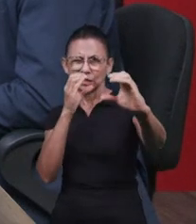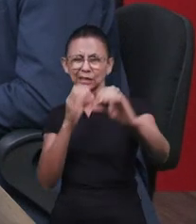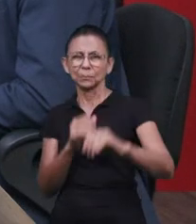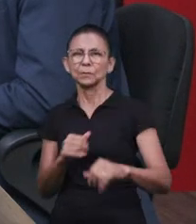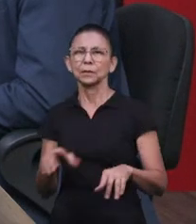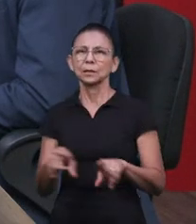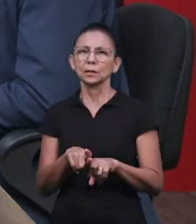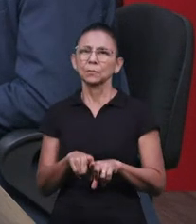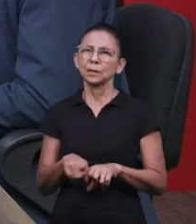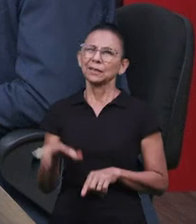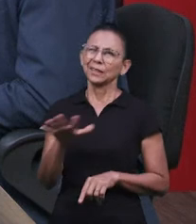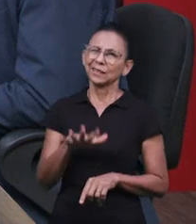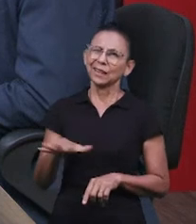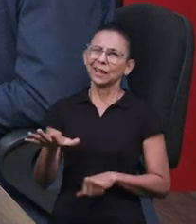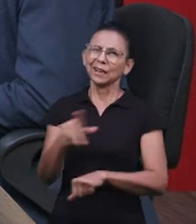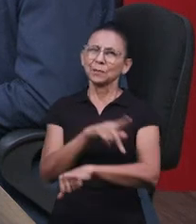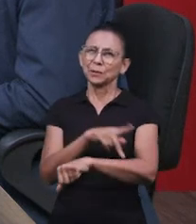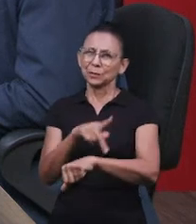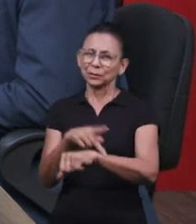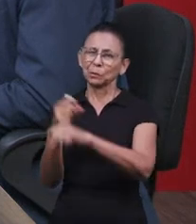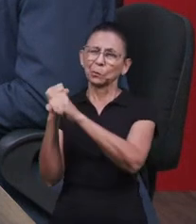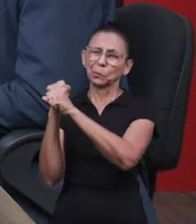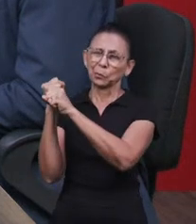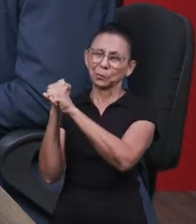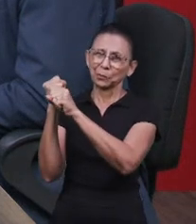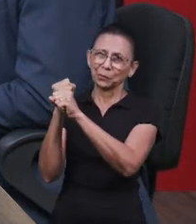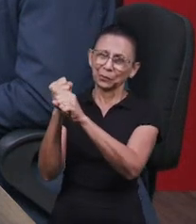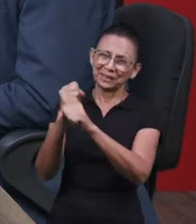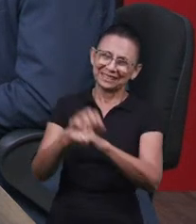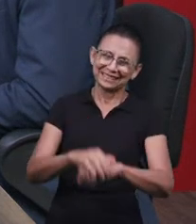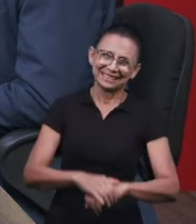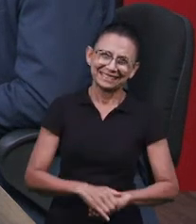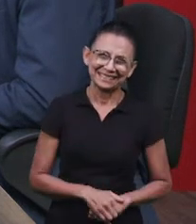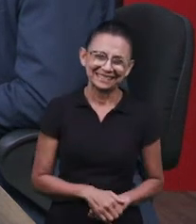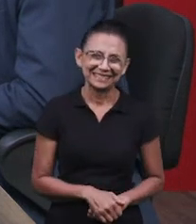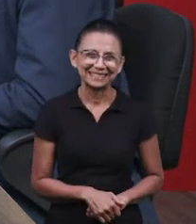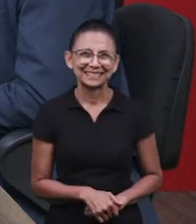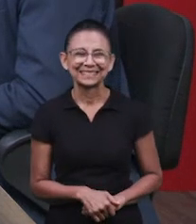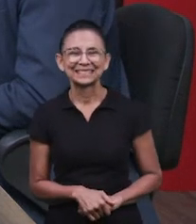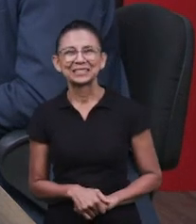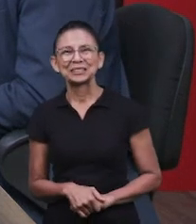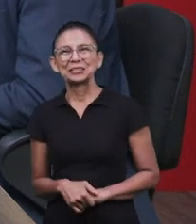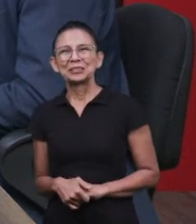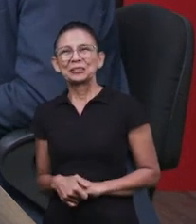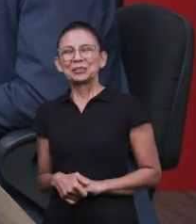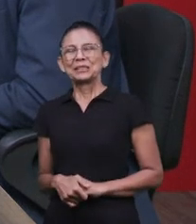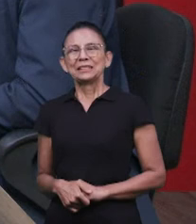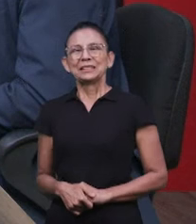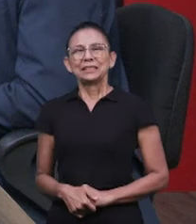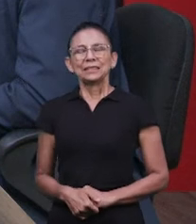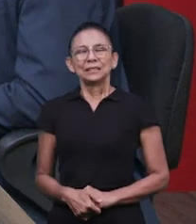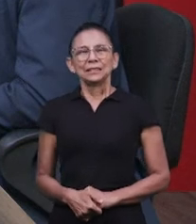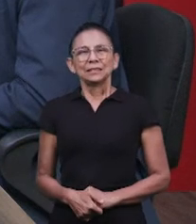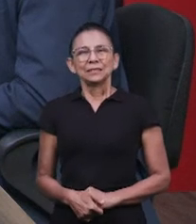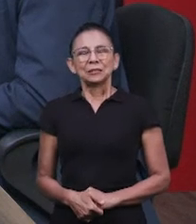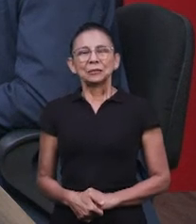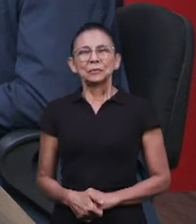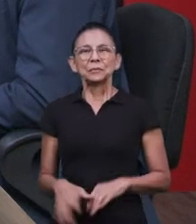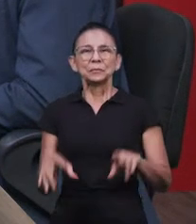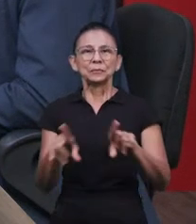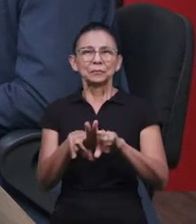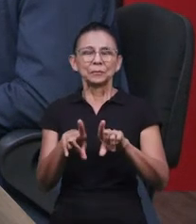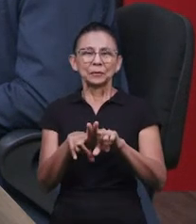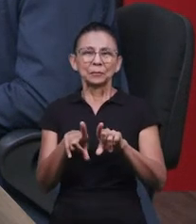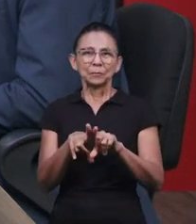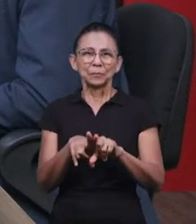engenharia, mas está na área da pedagogia há algumas décadas, né? Apesar de novinho. anos. É, apesar de muito novo, está conosco